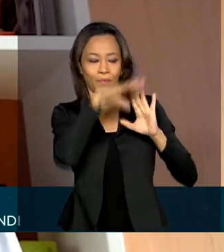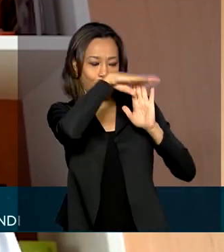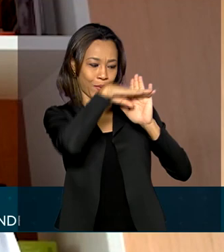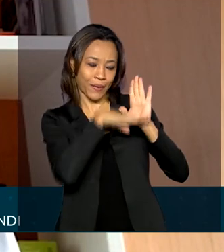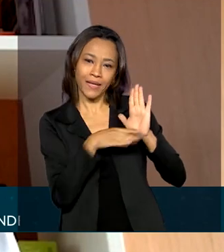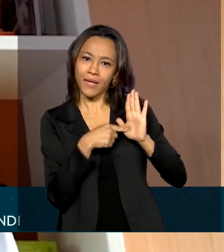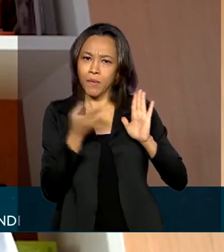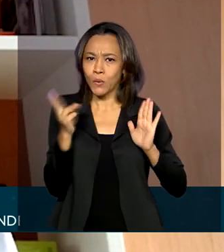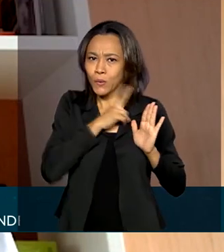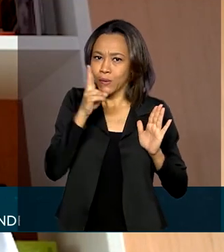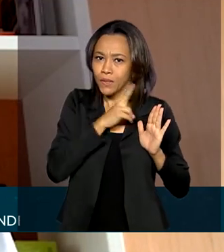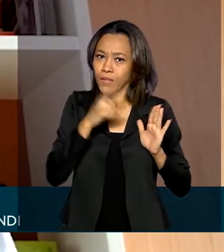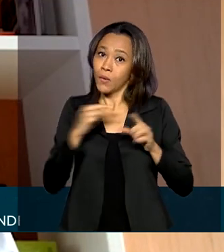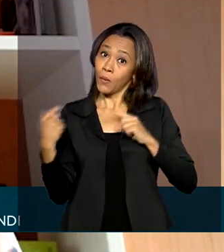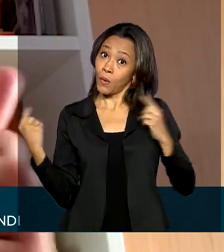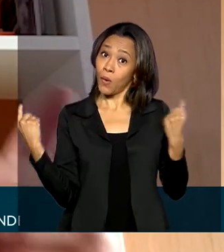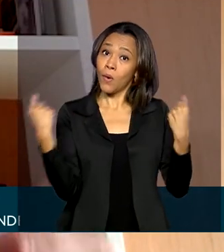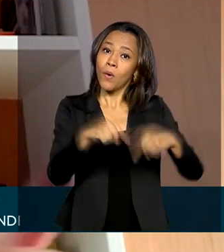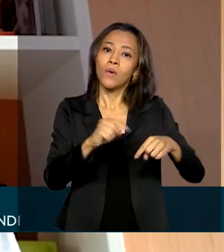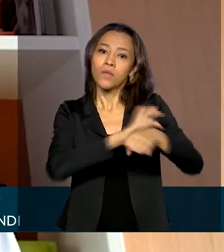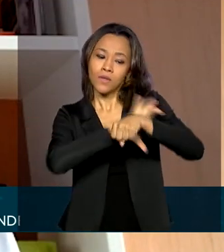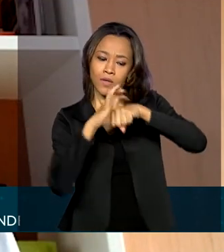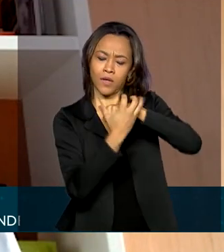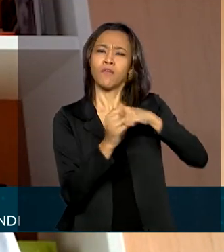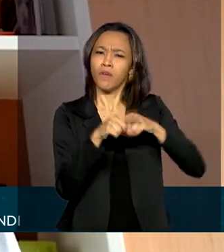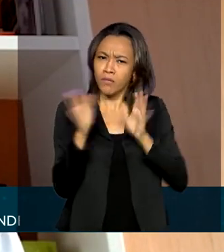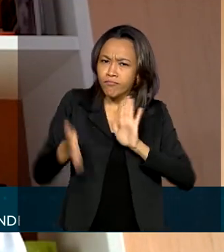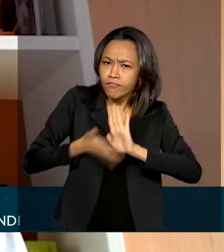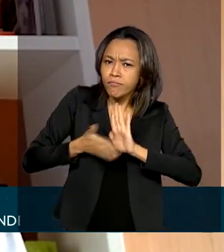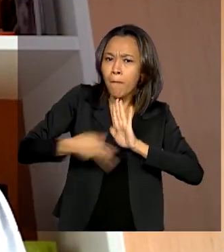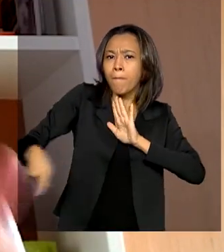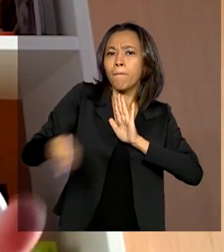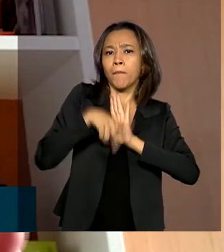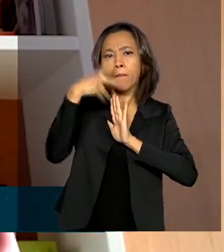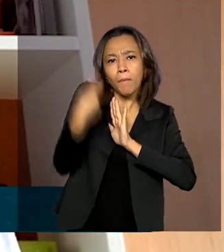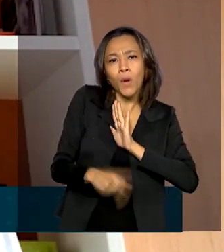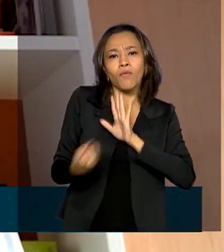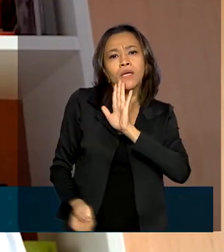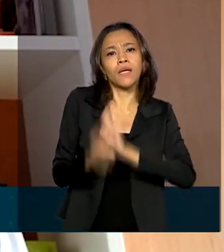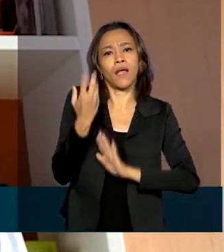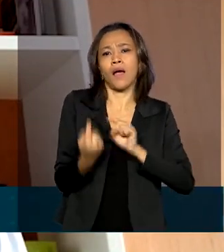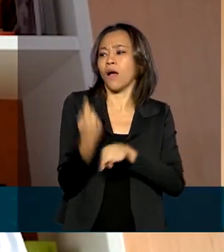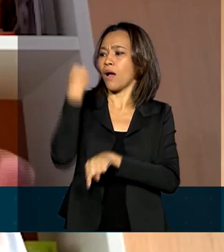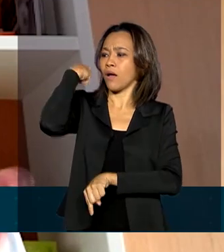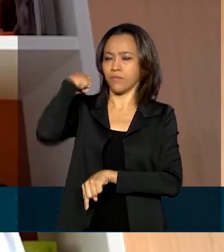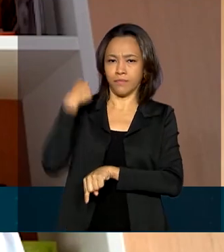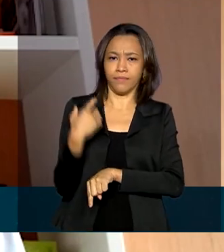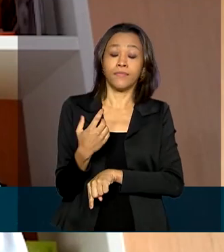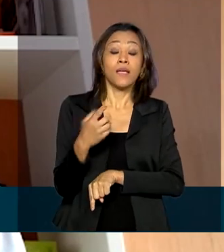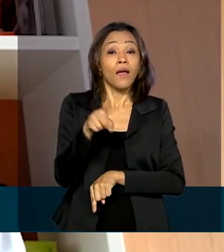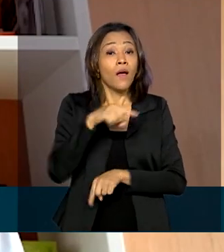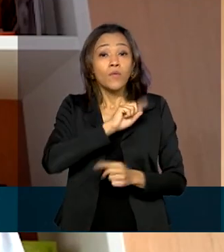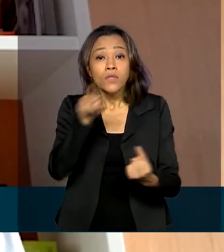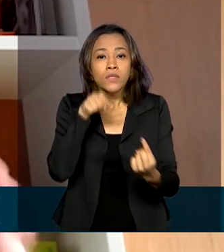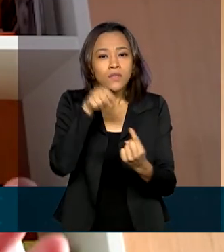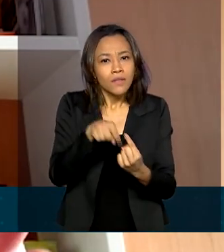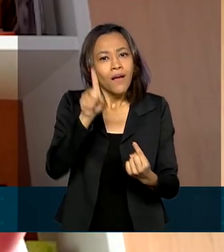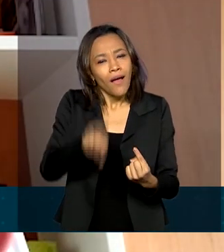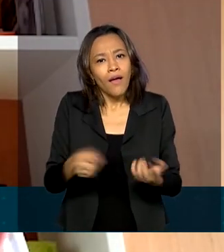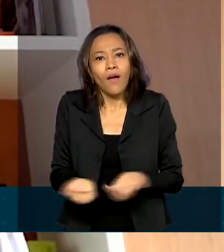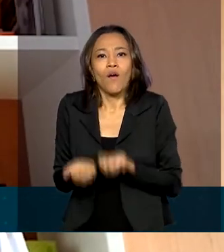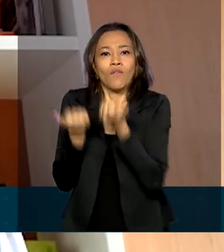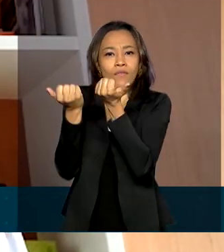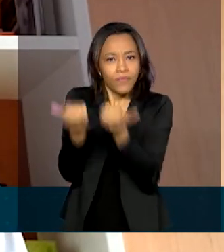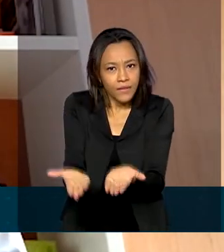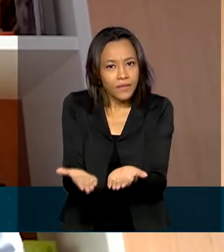ao Coronavírus, criado pela instituição ainda em abril desse ano. O programa tem como objetivo ampliar a oferta de leitos dedicados